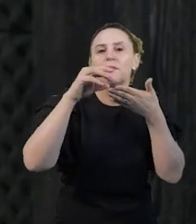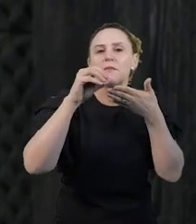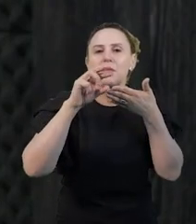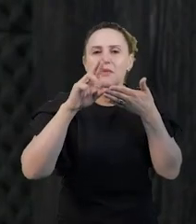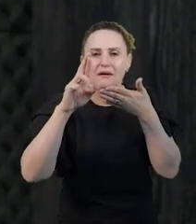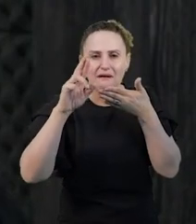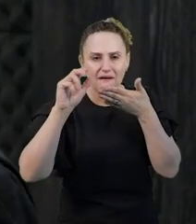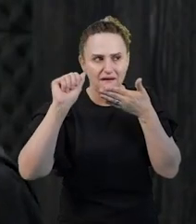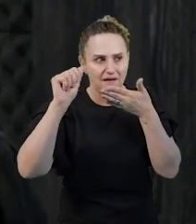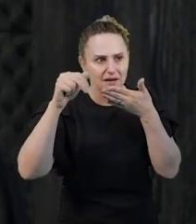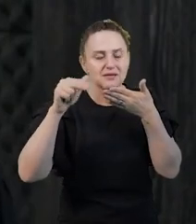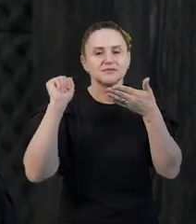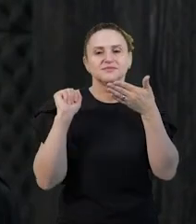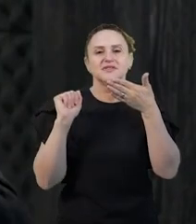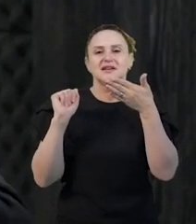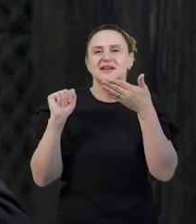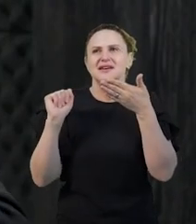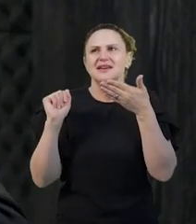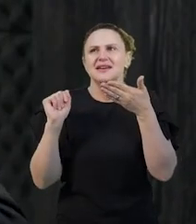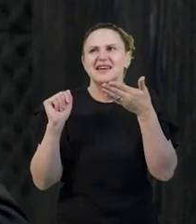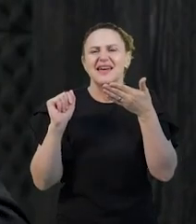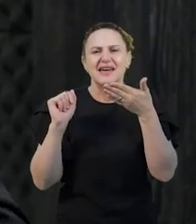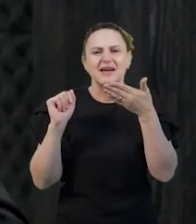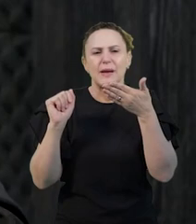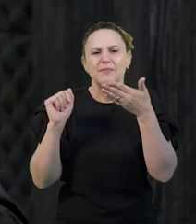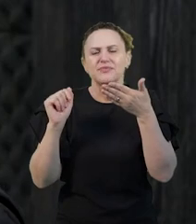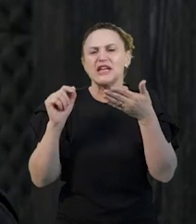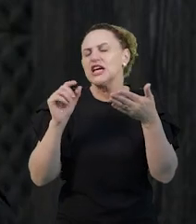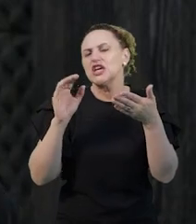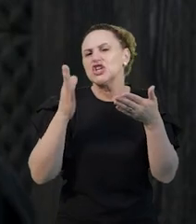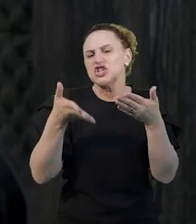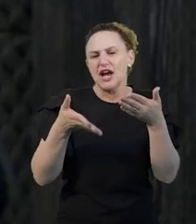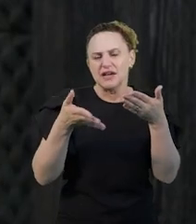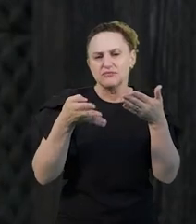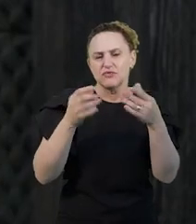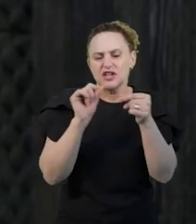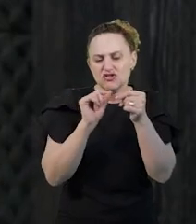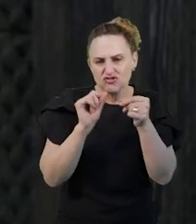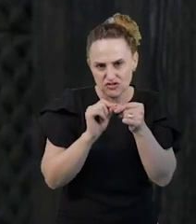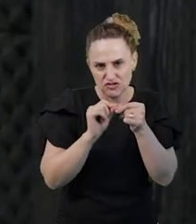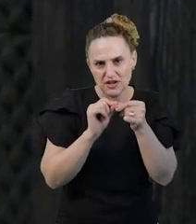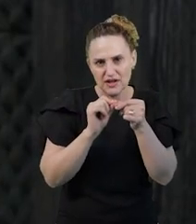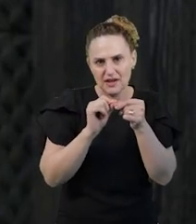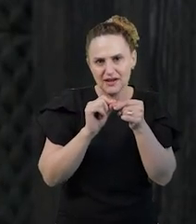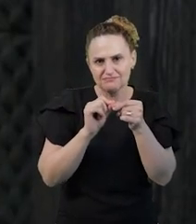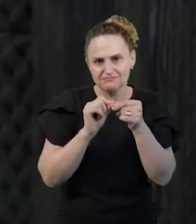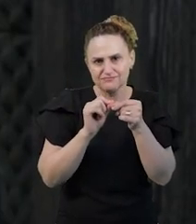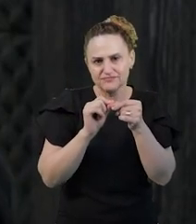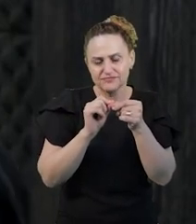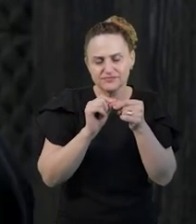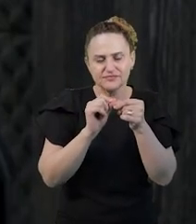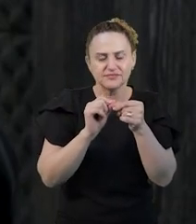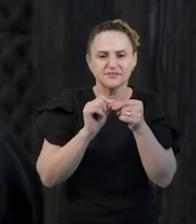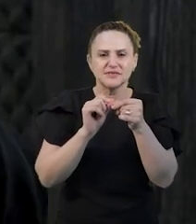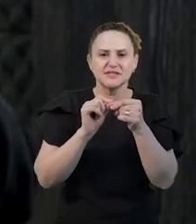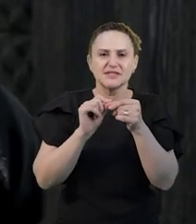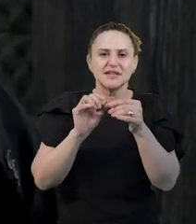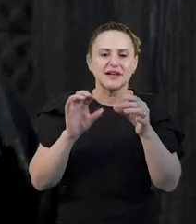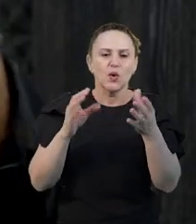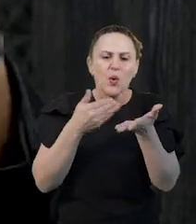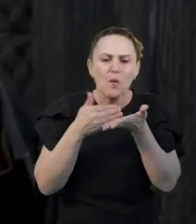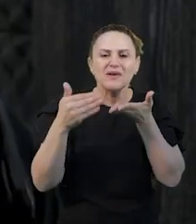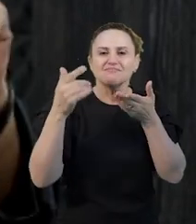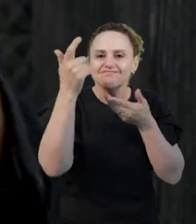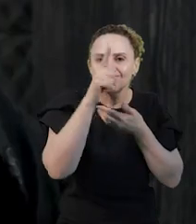Então, é desfazer tudo o que estava feito, porque a ciência moderna, ela foi o quê? Ela foi colocando tudo nas